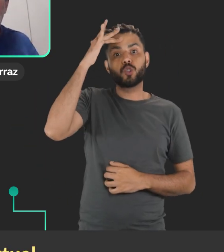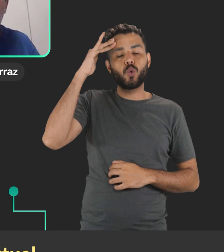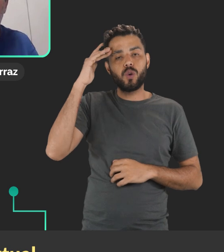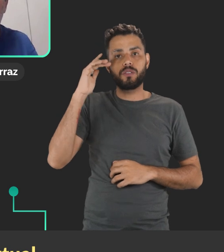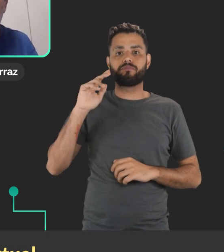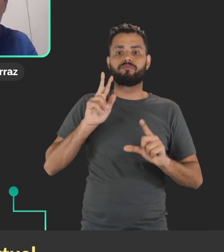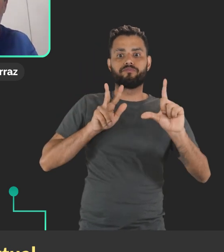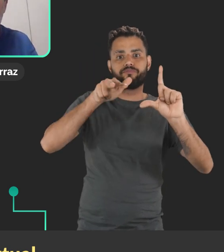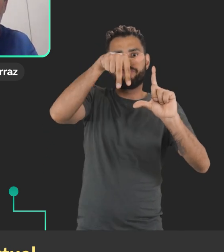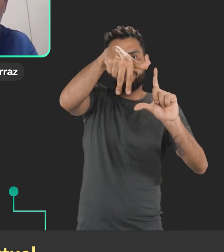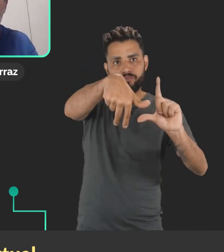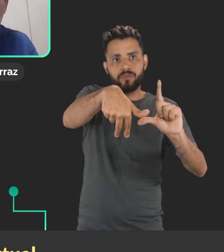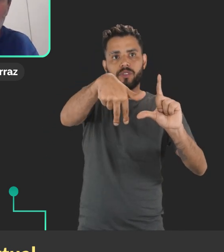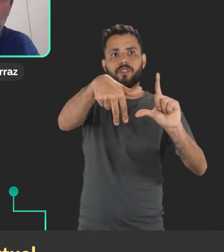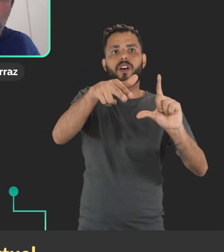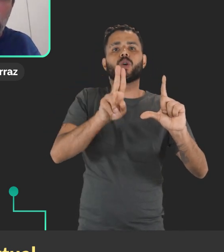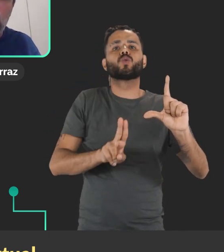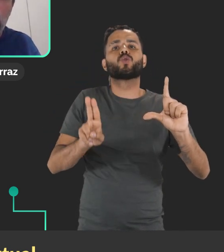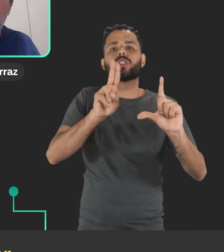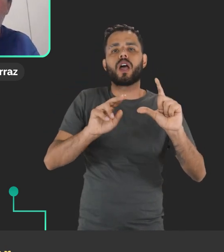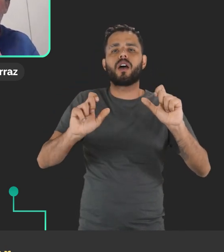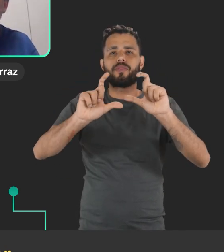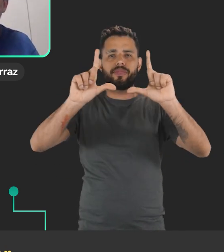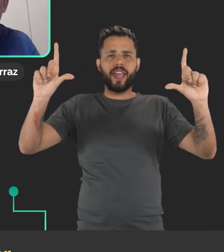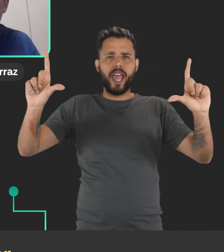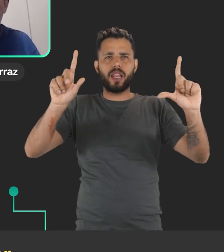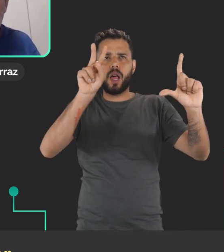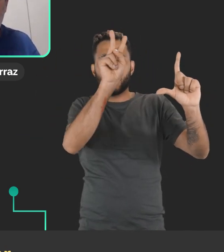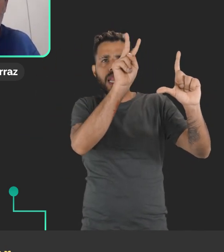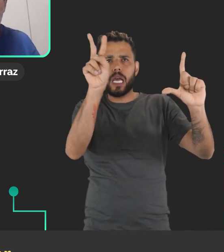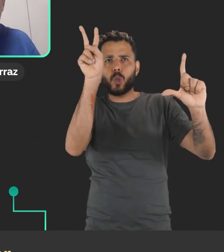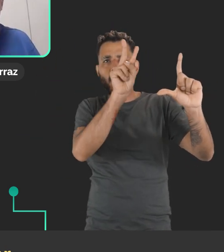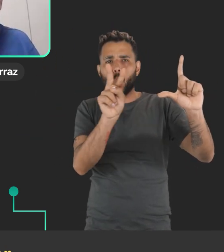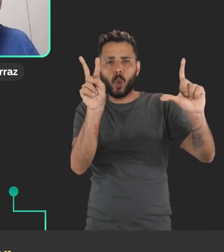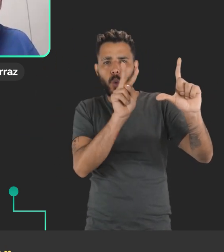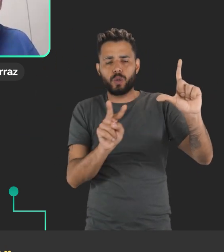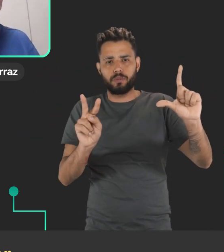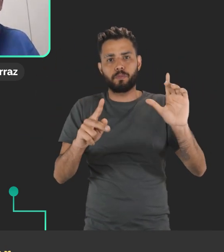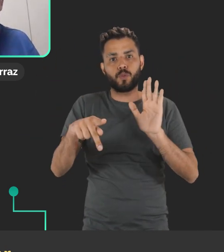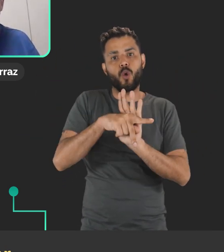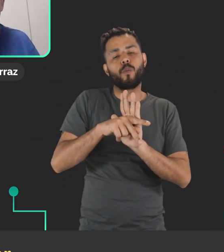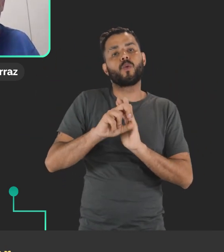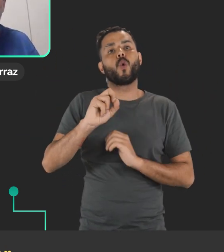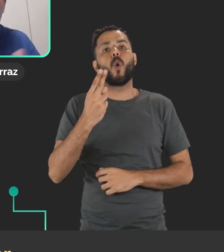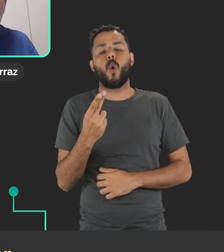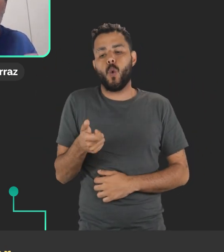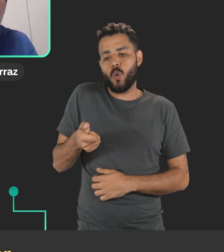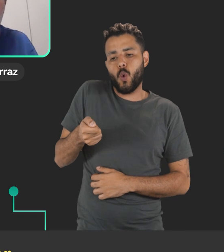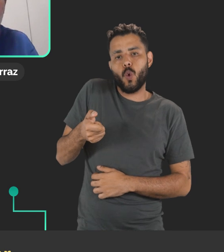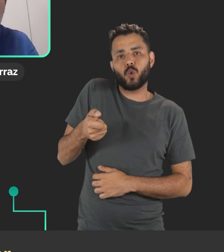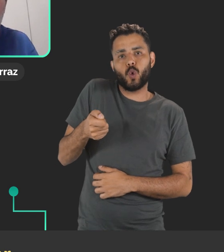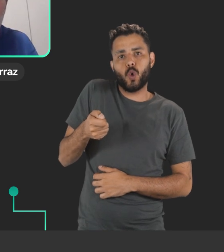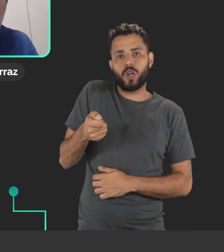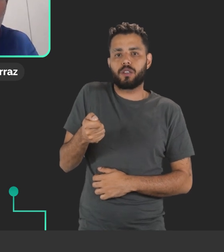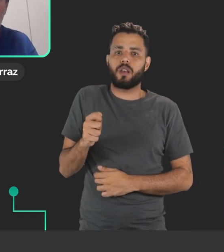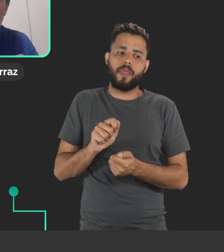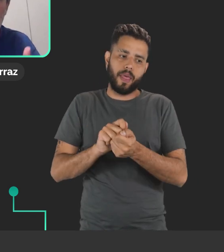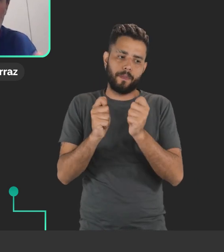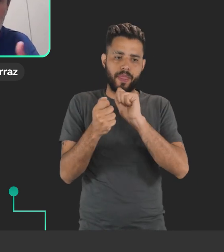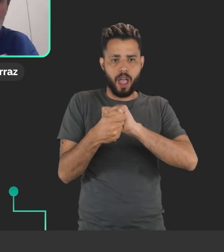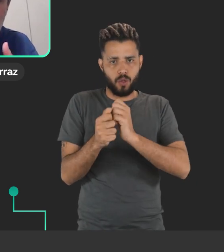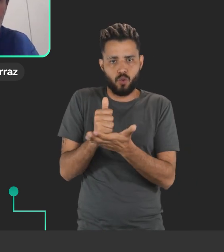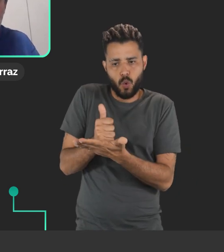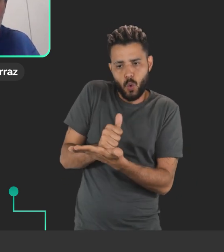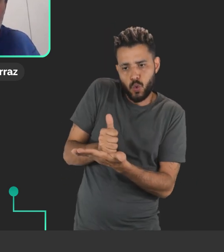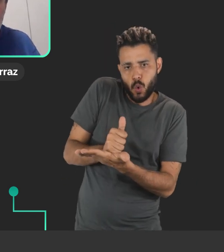virtual que ela vai utilizar o seu leitor de tela específico. Então, ela vai utilizar um controle adaptado, né? É muito